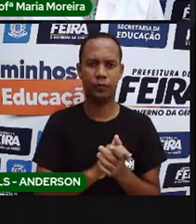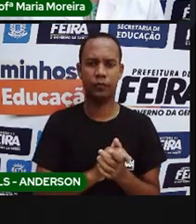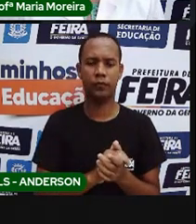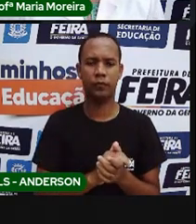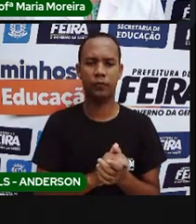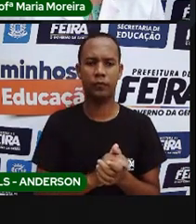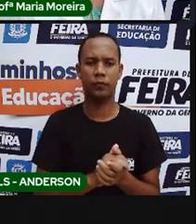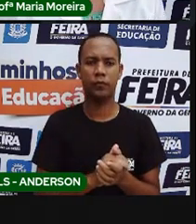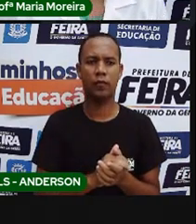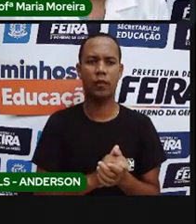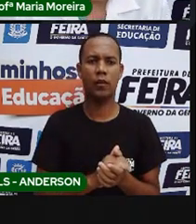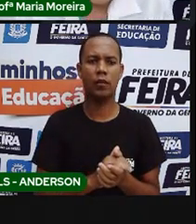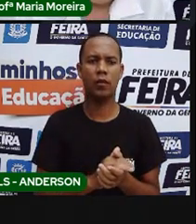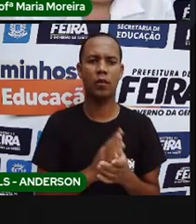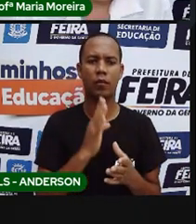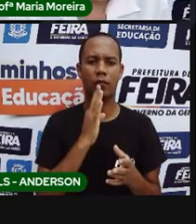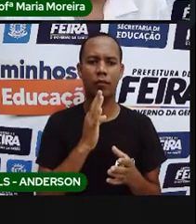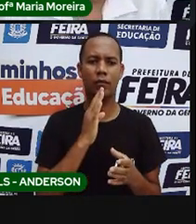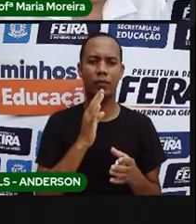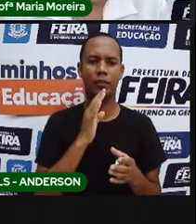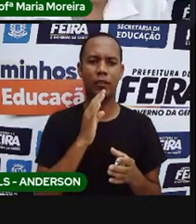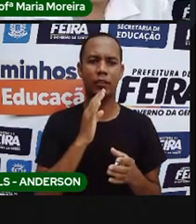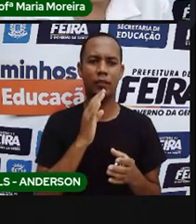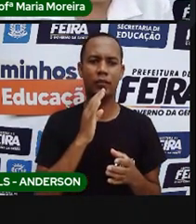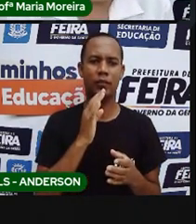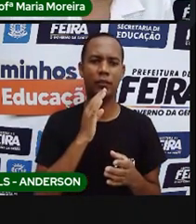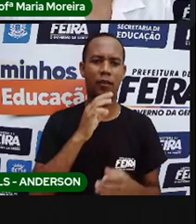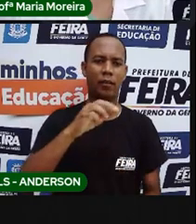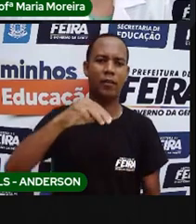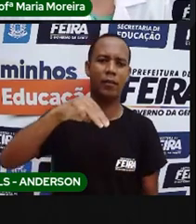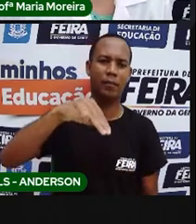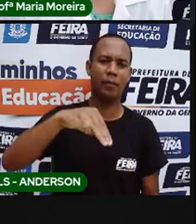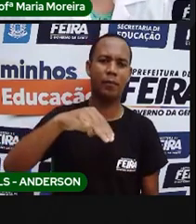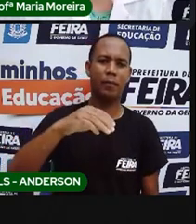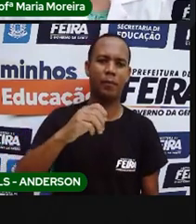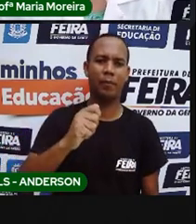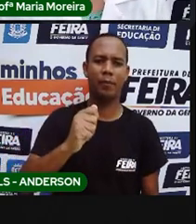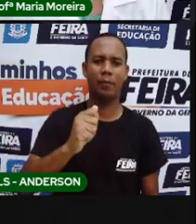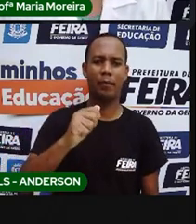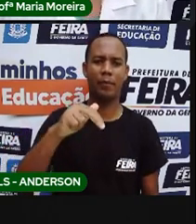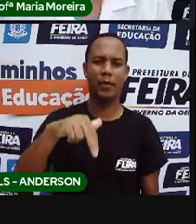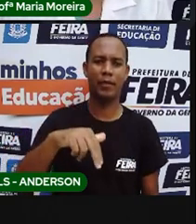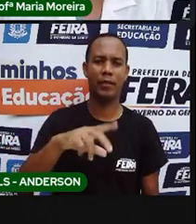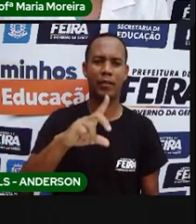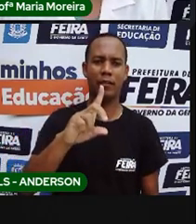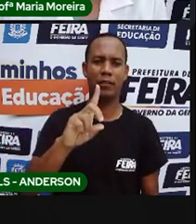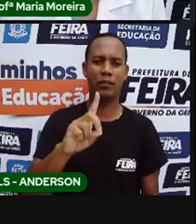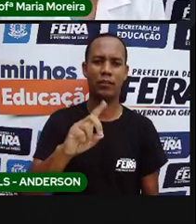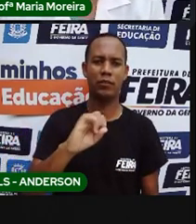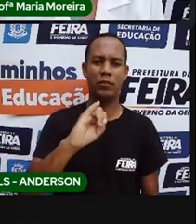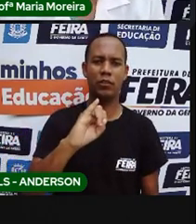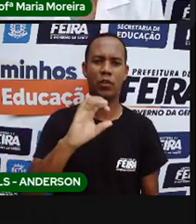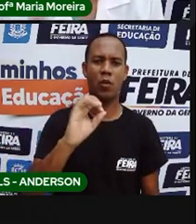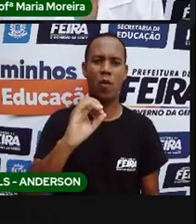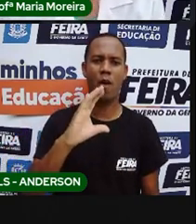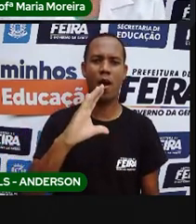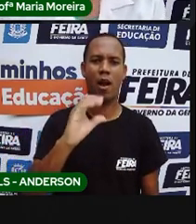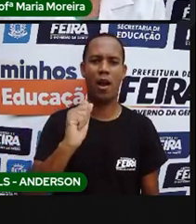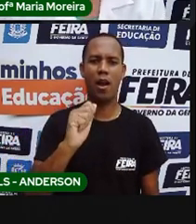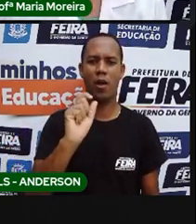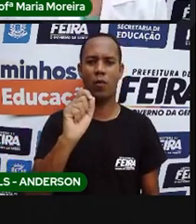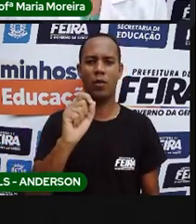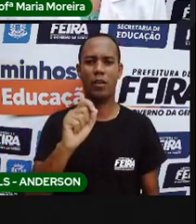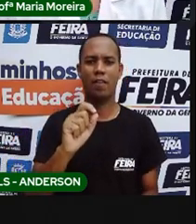assim, a mandioca, para quem é da zona rural, daqui da cidade, já conhece, na verdade, a mandioca utilizando para fazer